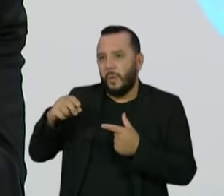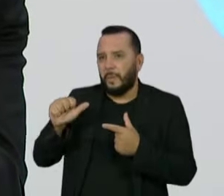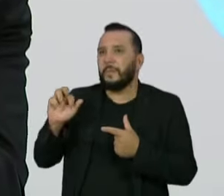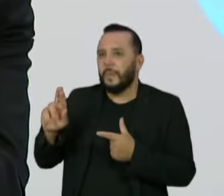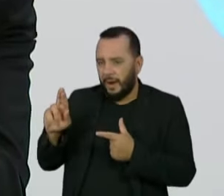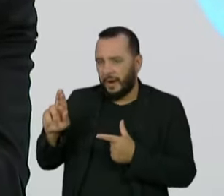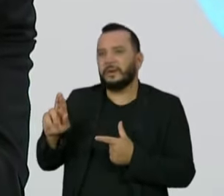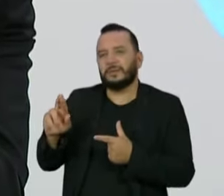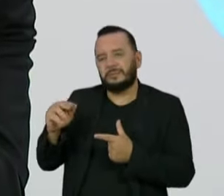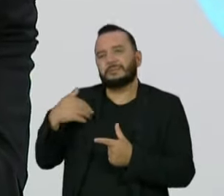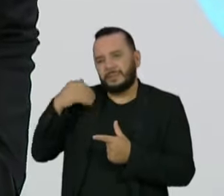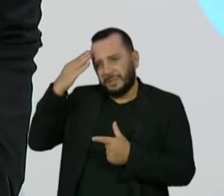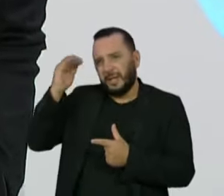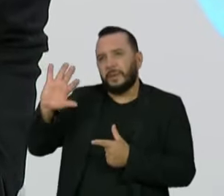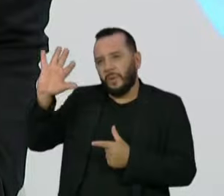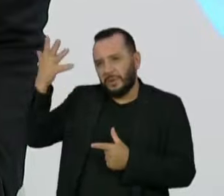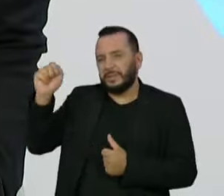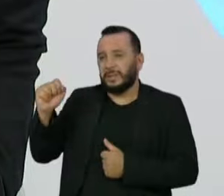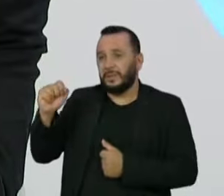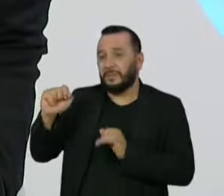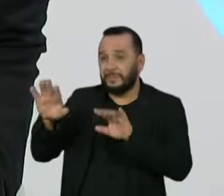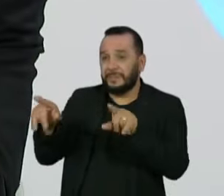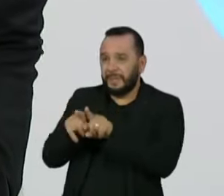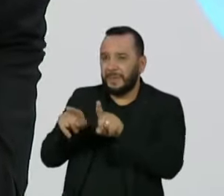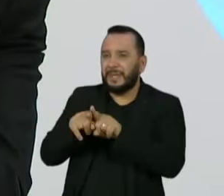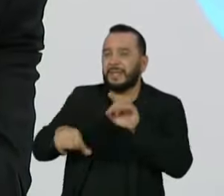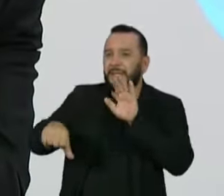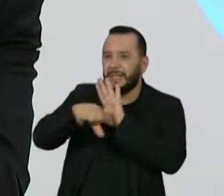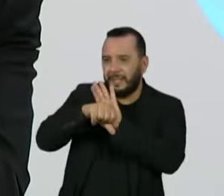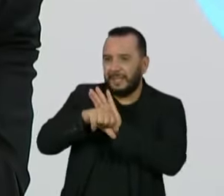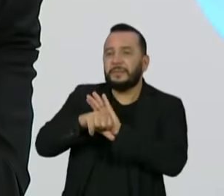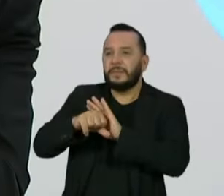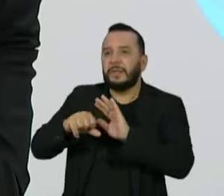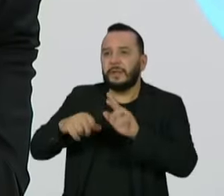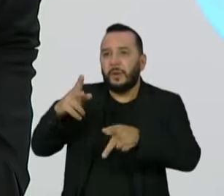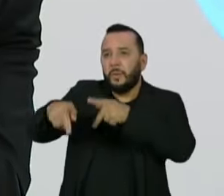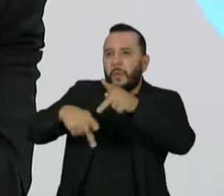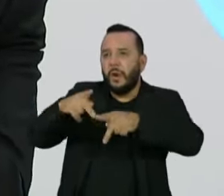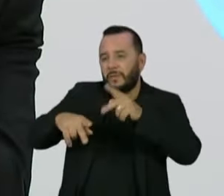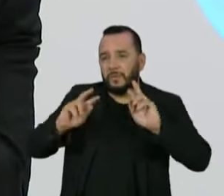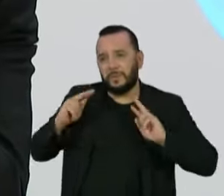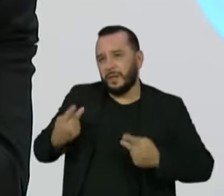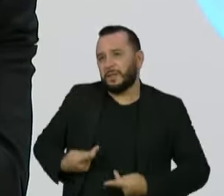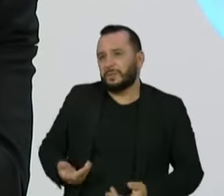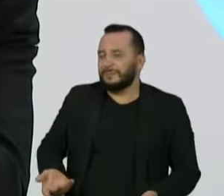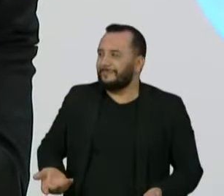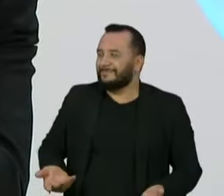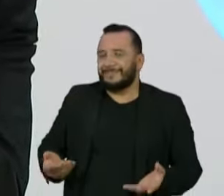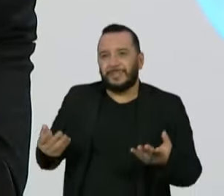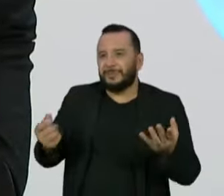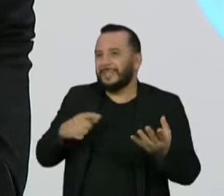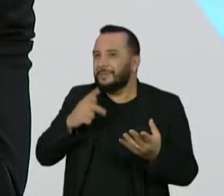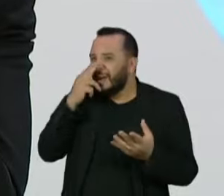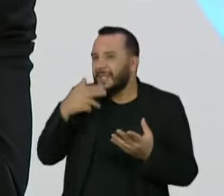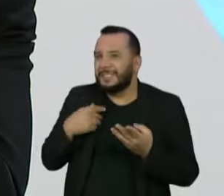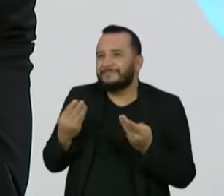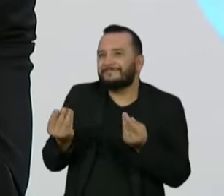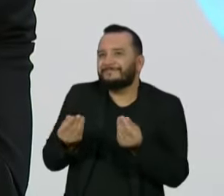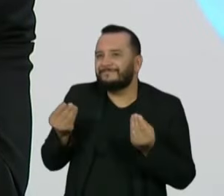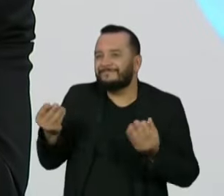do seu ponto de vista de penalidade, porque o crime contra a humanidade tem rigorosamente a mesma consequência. Então, é por aí que a gente vai.